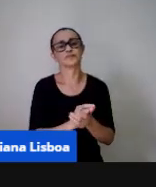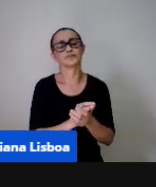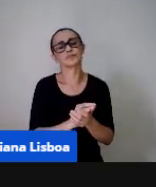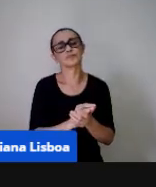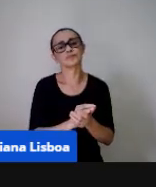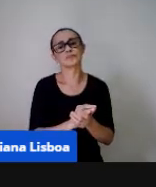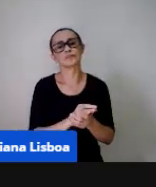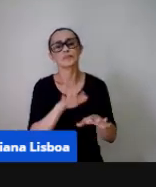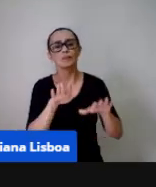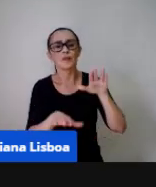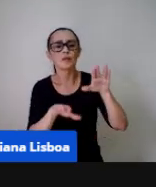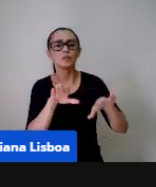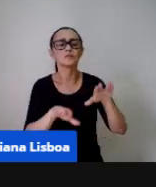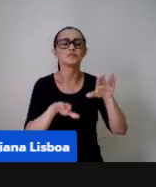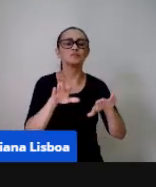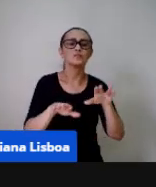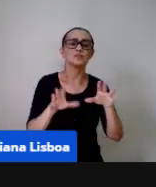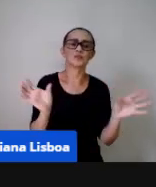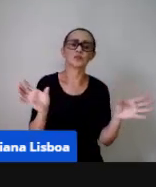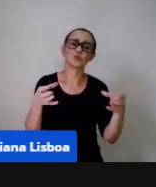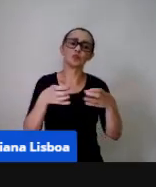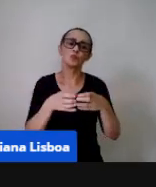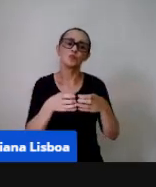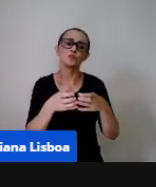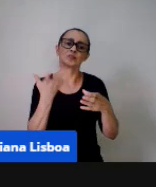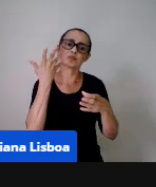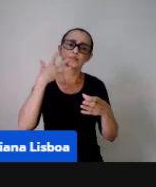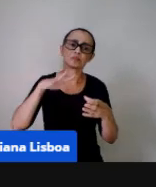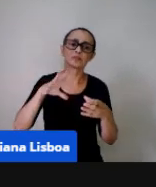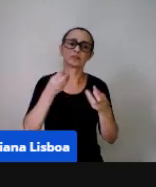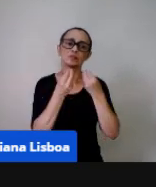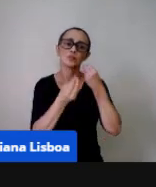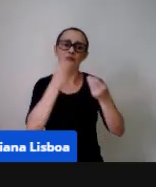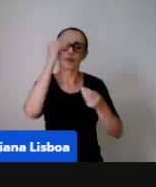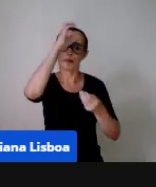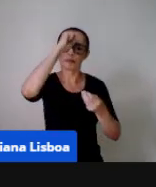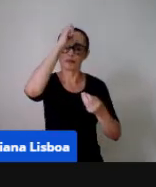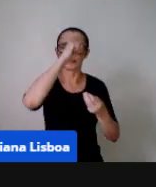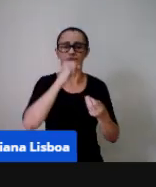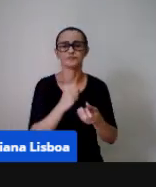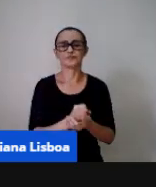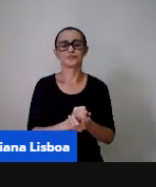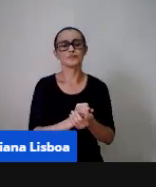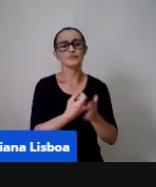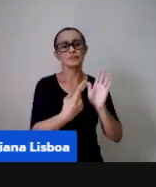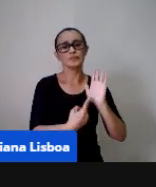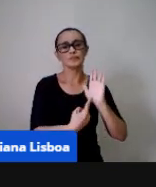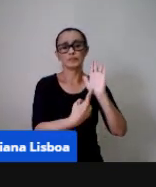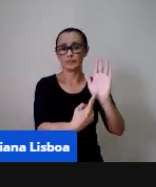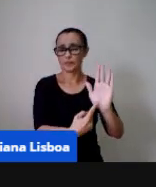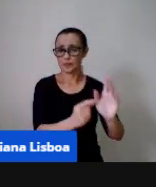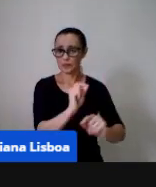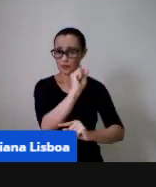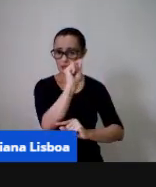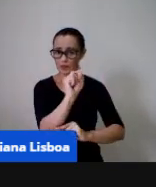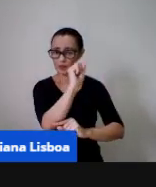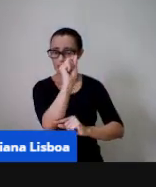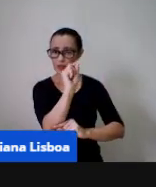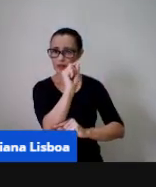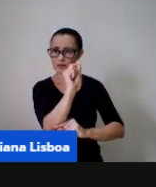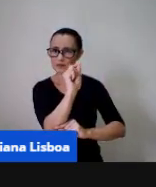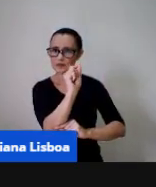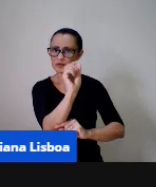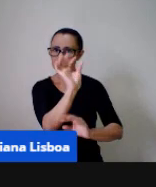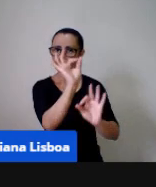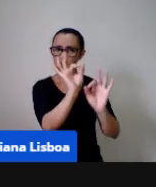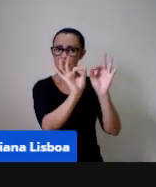novos conhecimentos então ali ele trouxe a figura né? do que é e fez a descrição por exemplo eu tenho a